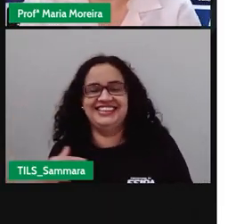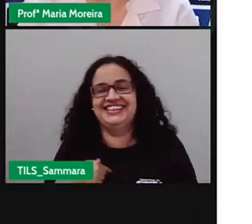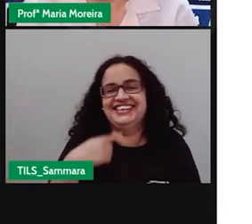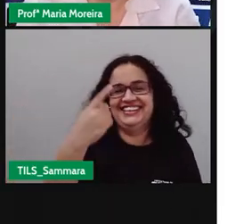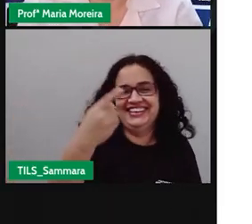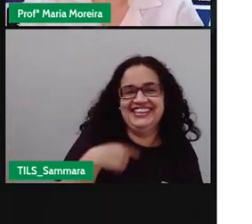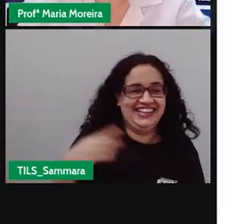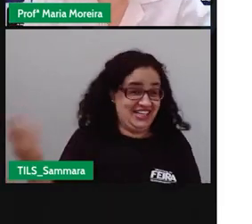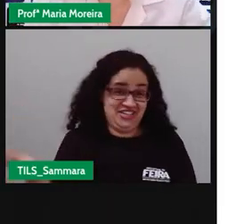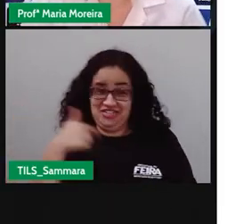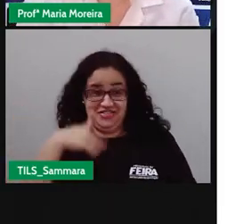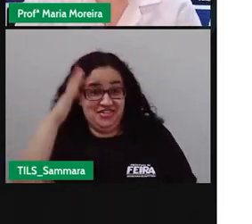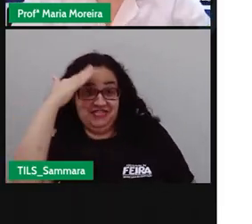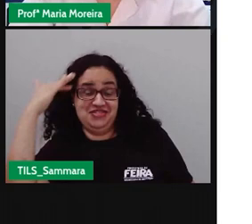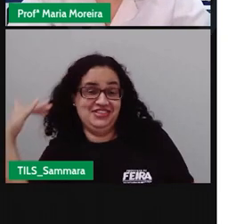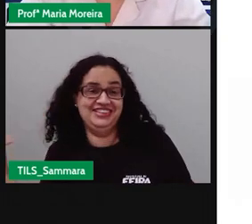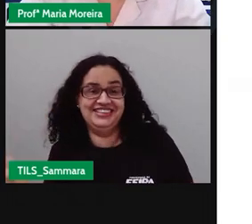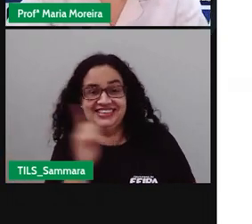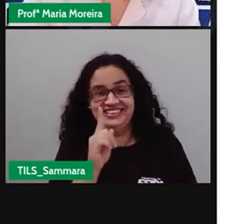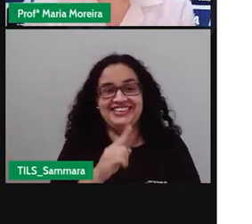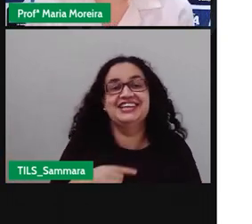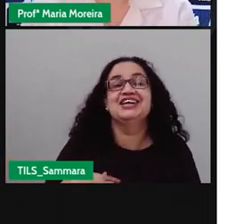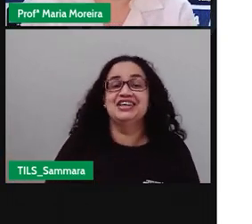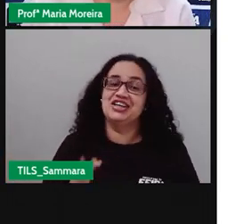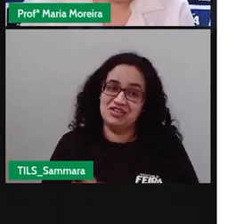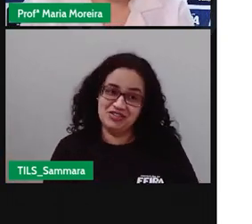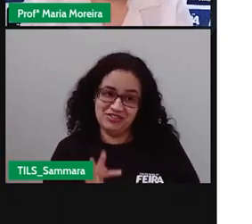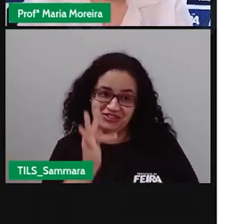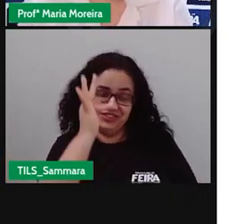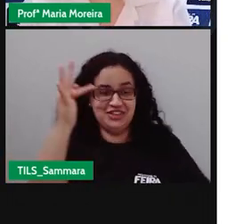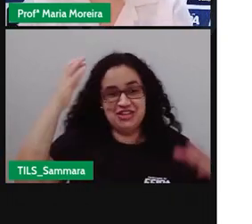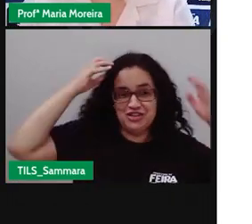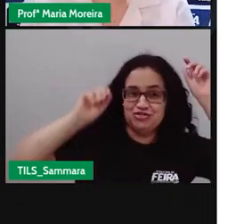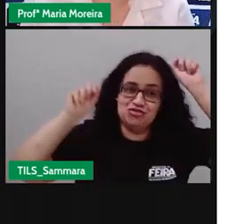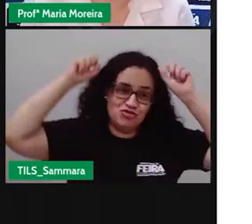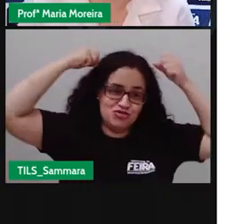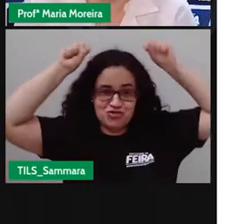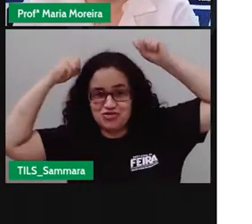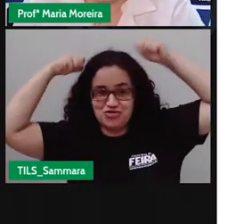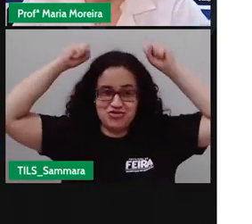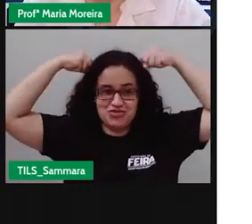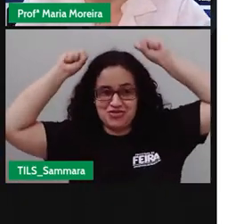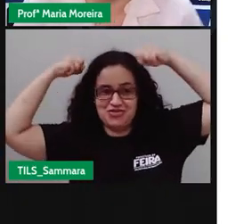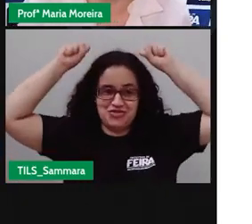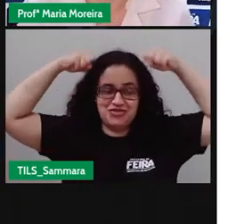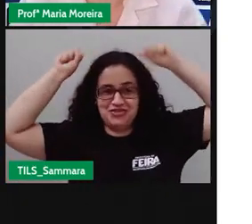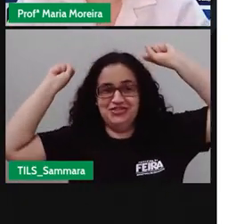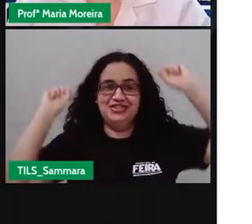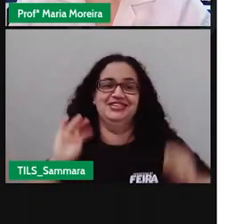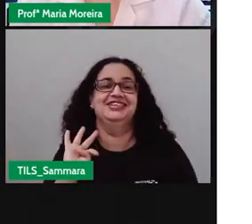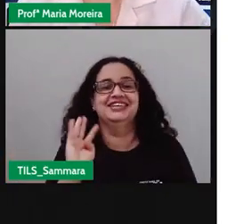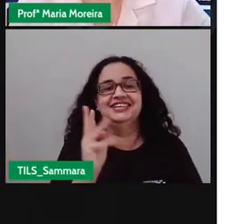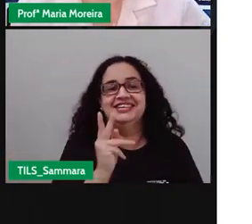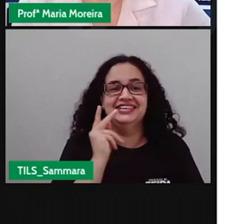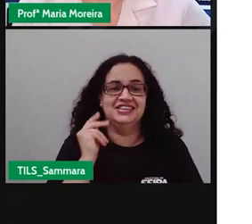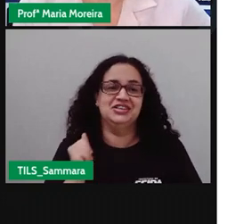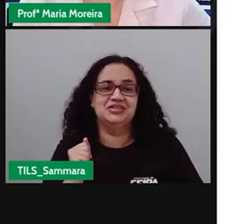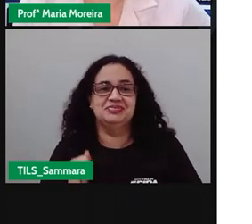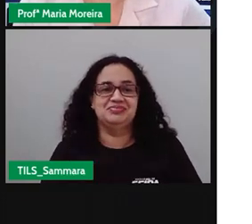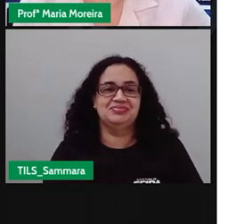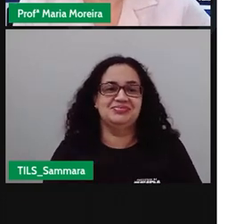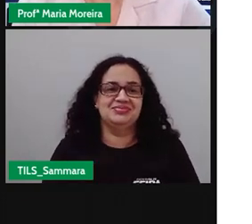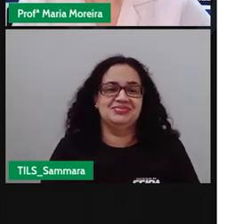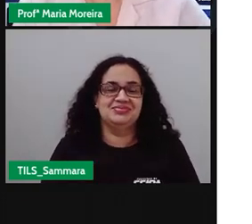Samara? A gente não é celebridade ainda, mas vamos ser, aqui eu sou a Xuxa, tenho Paquita, tenho tudo, auxiliar de papo, tudo aqui eu tenho. Vamos lá.